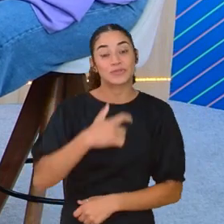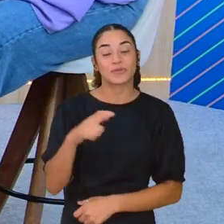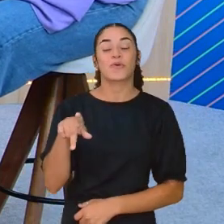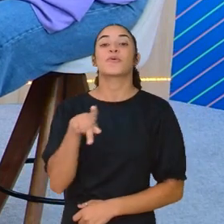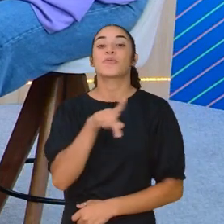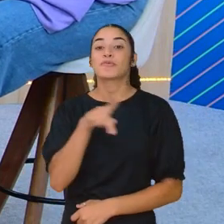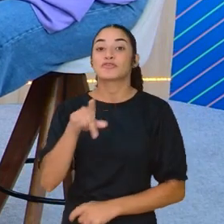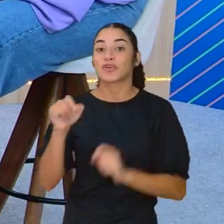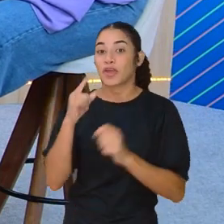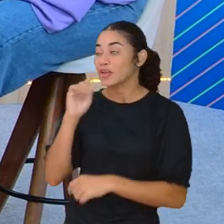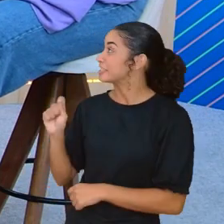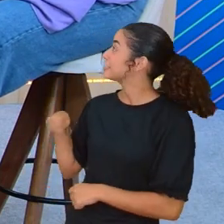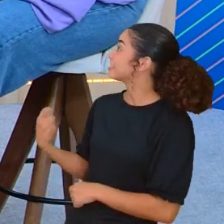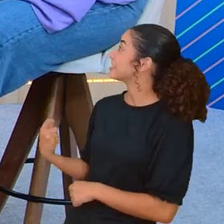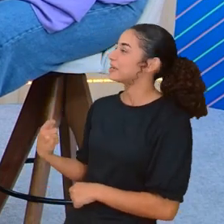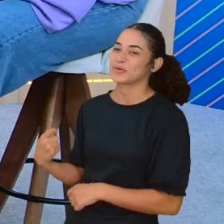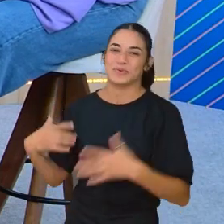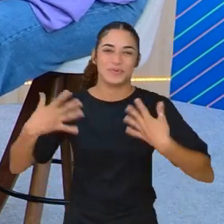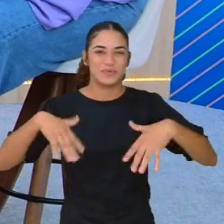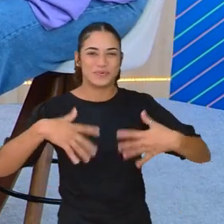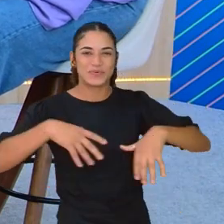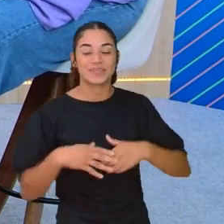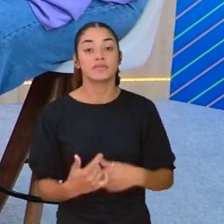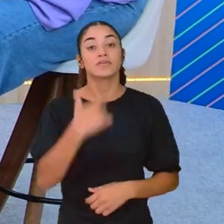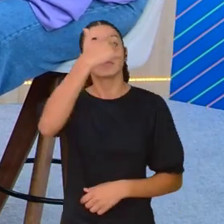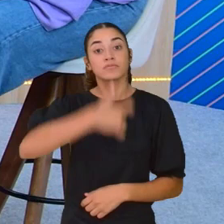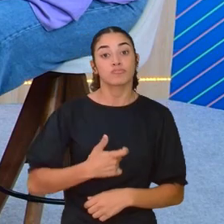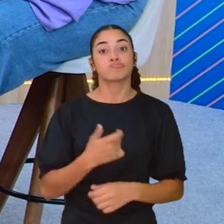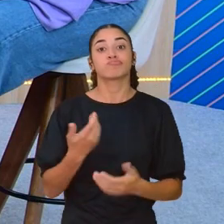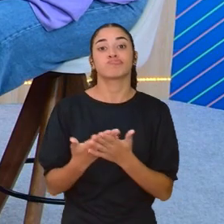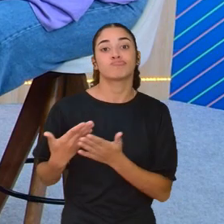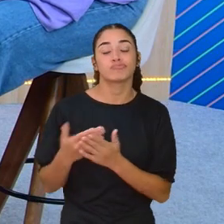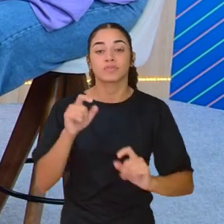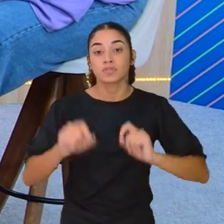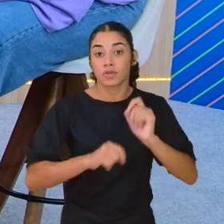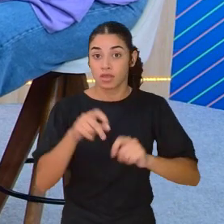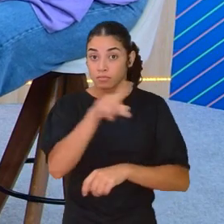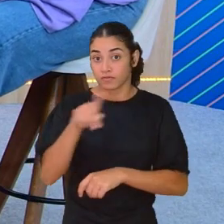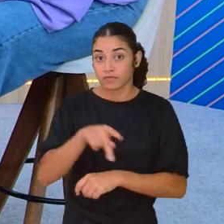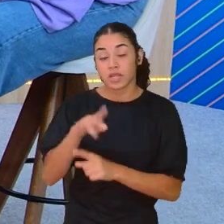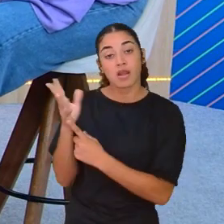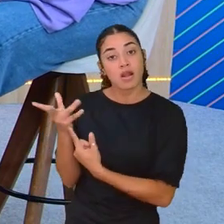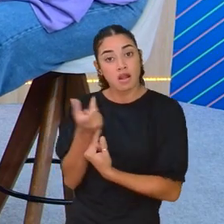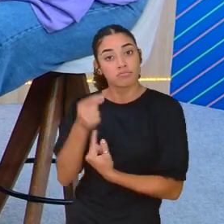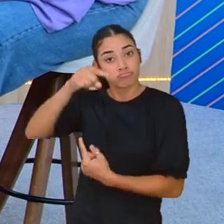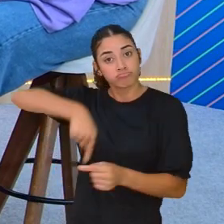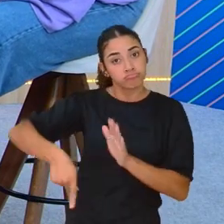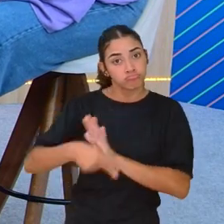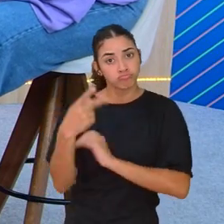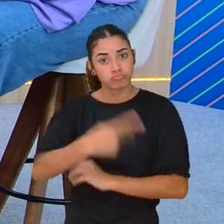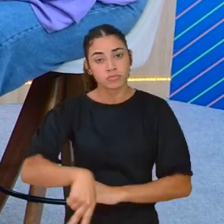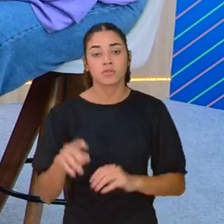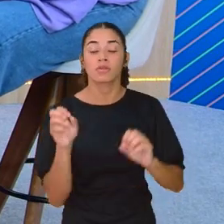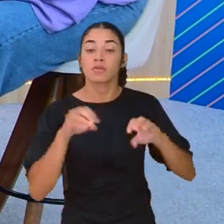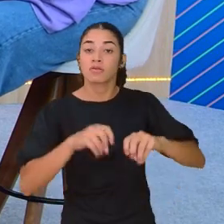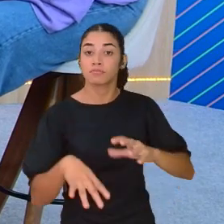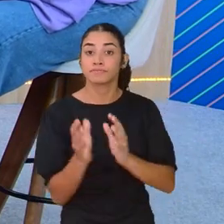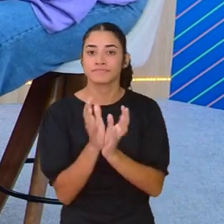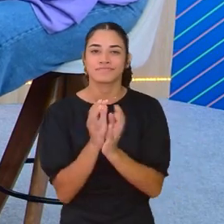Dini, este é o meu sinal. Sou professora de arte aqui da Imari e vim aqui